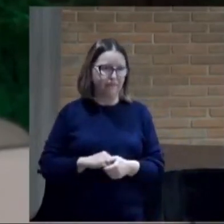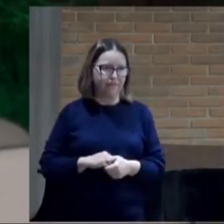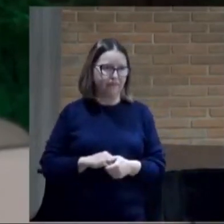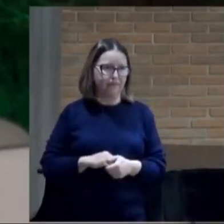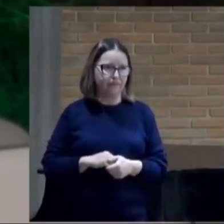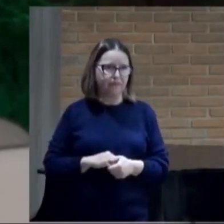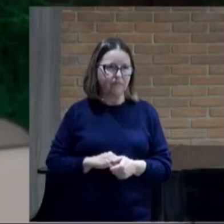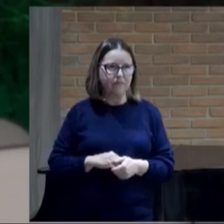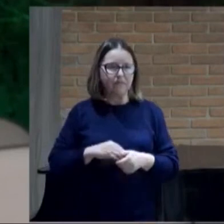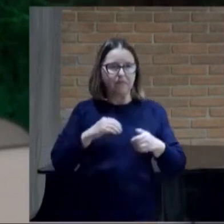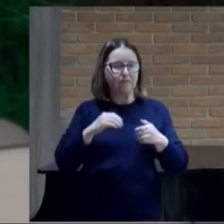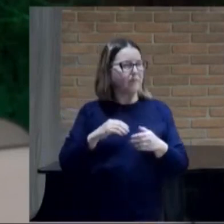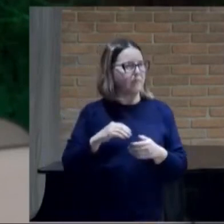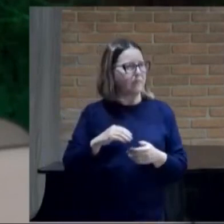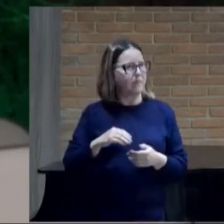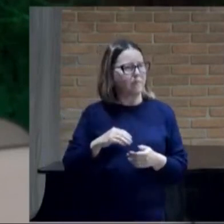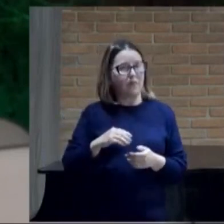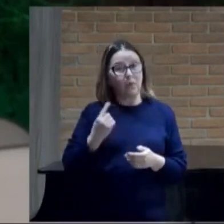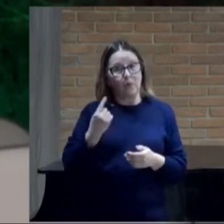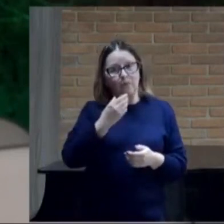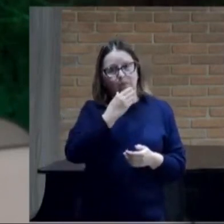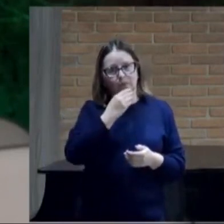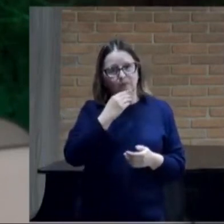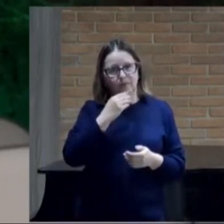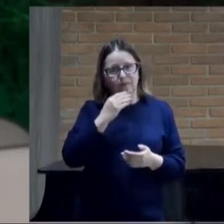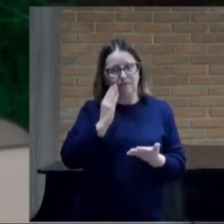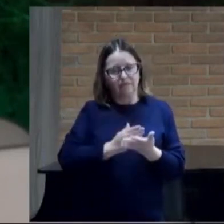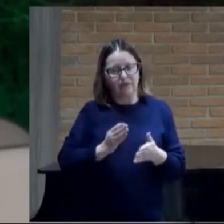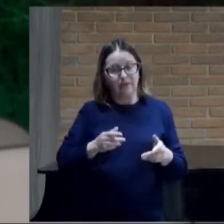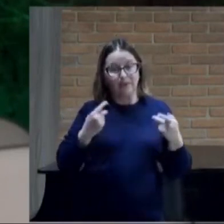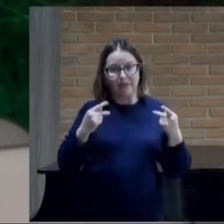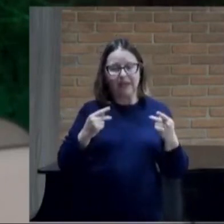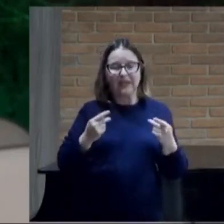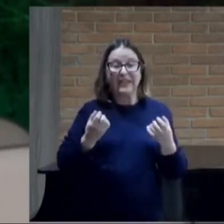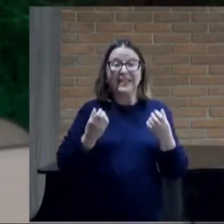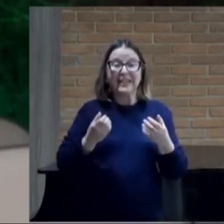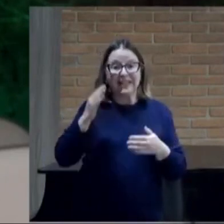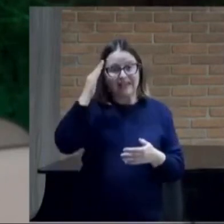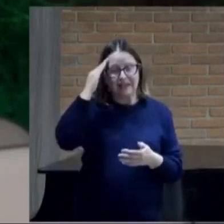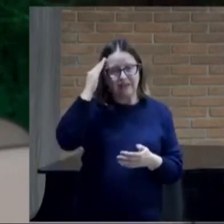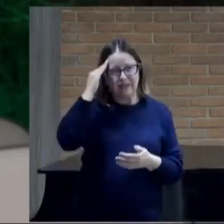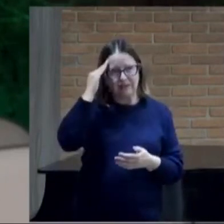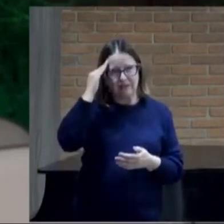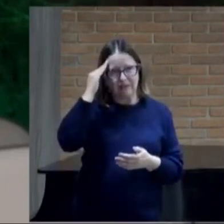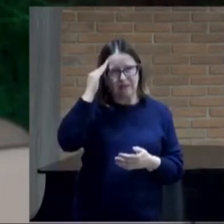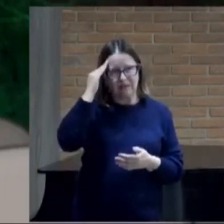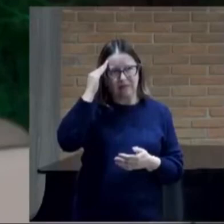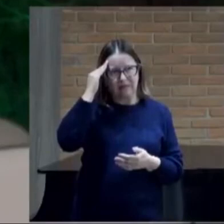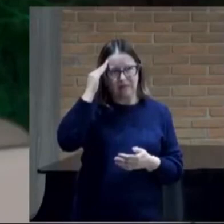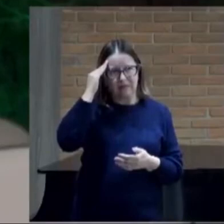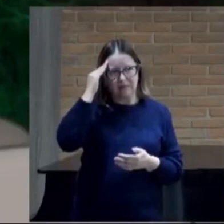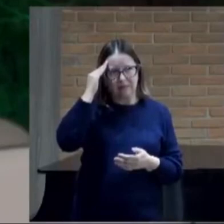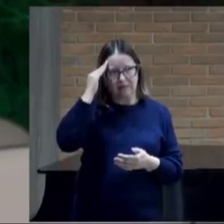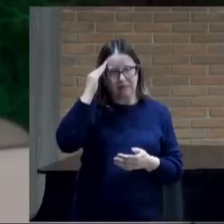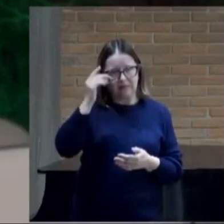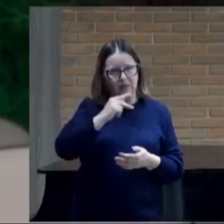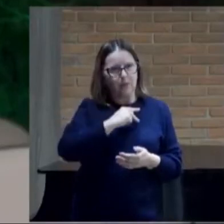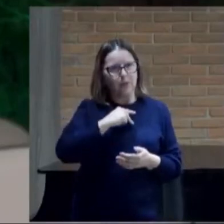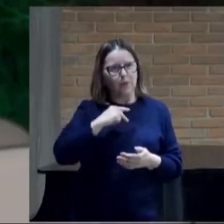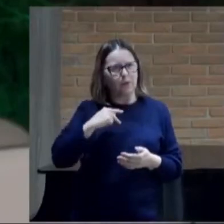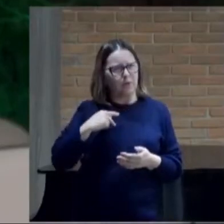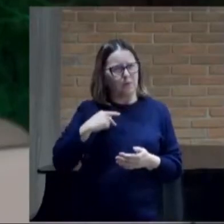O moço Terminou De pregar E queria saber Do pastor Velho